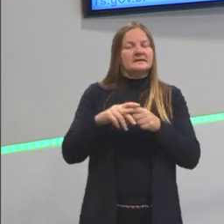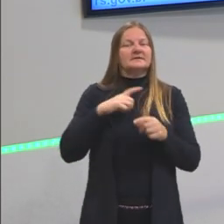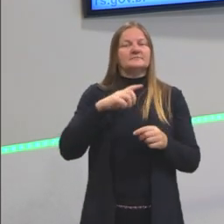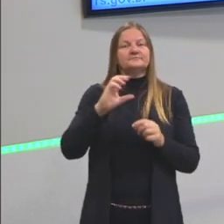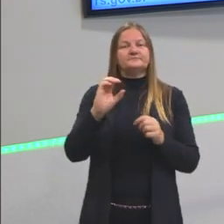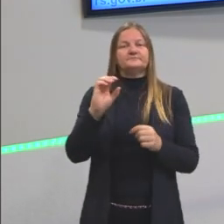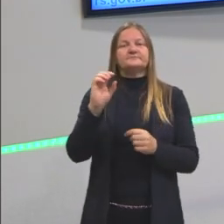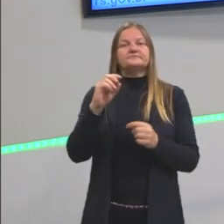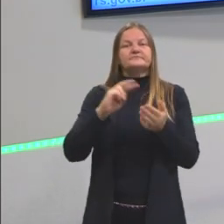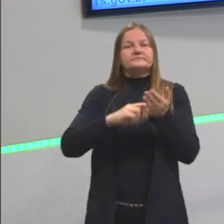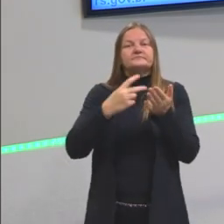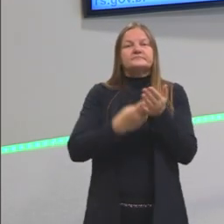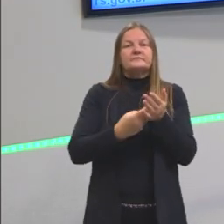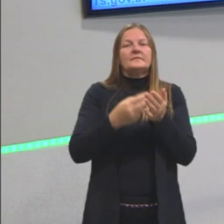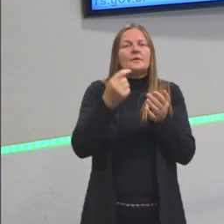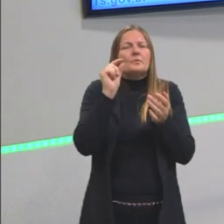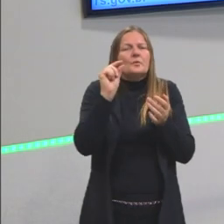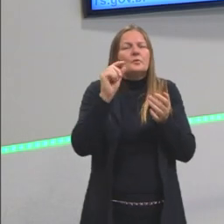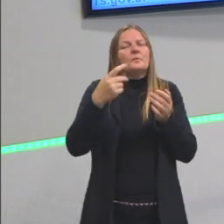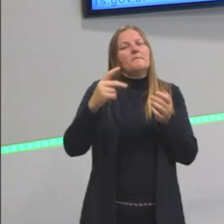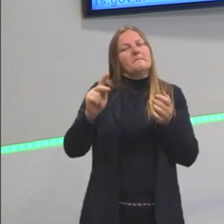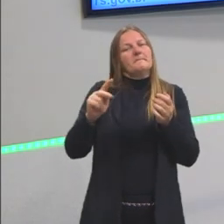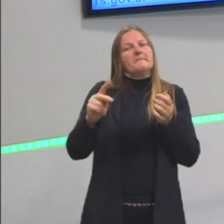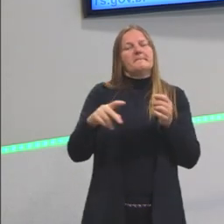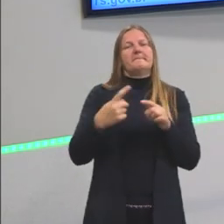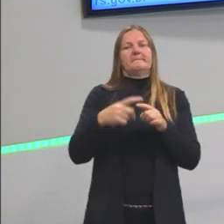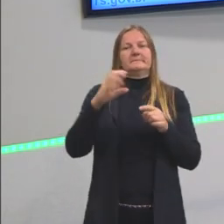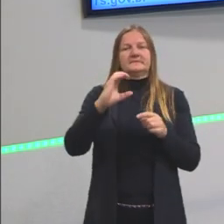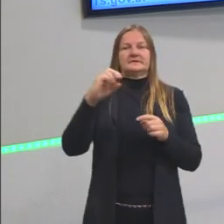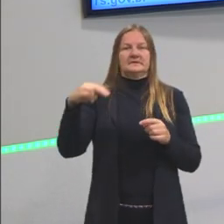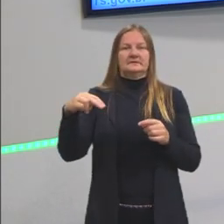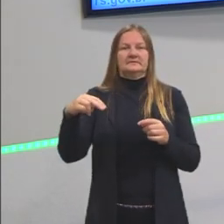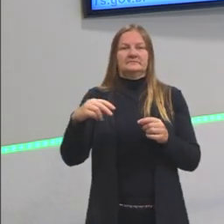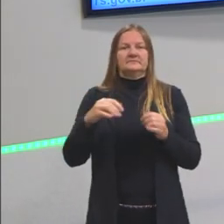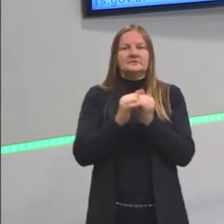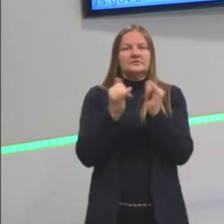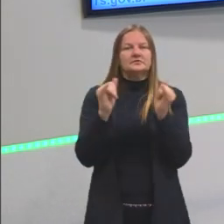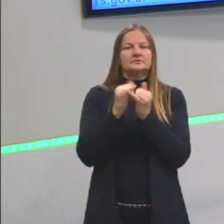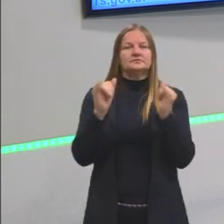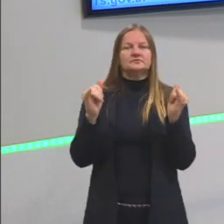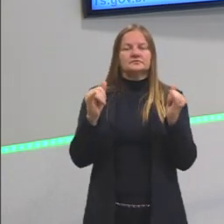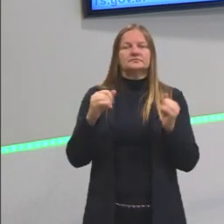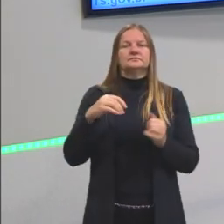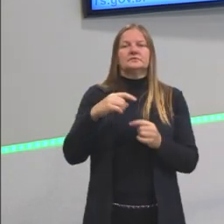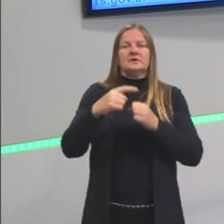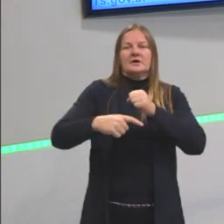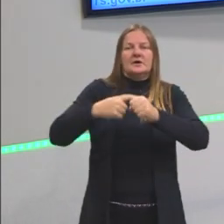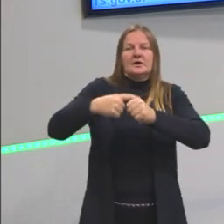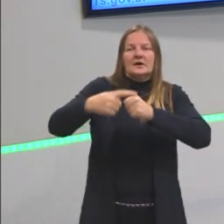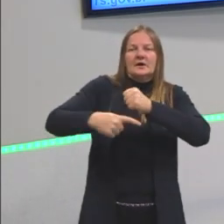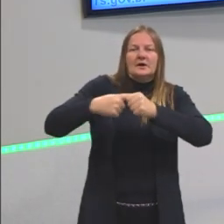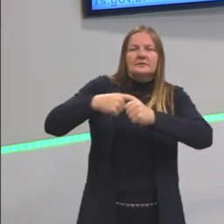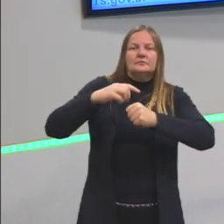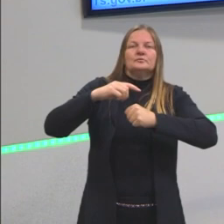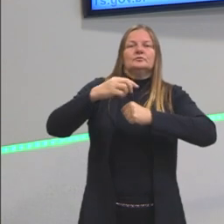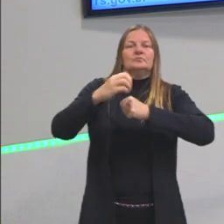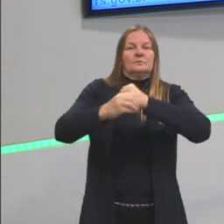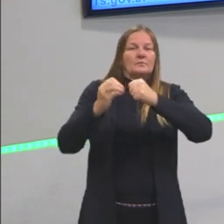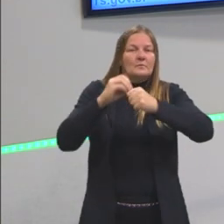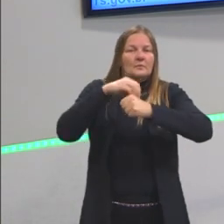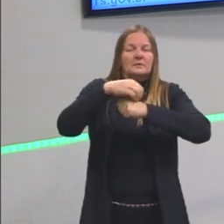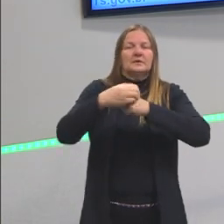um significado pouco parecido. A gente pode considerar que esses átomos e moléculas estão o quê? Em movimento.